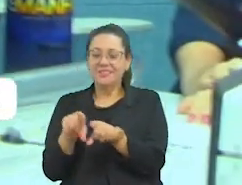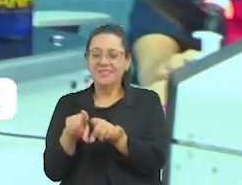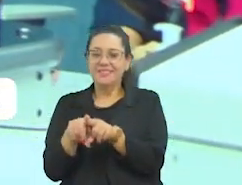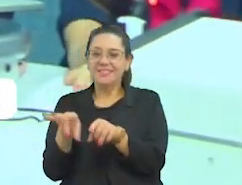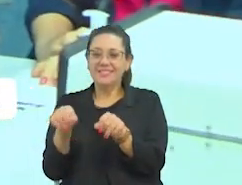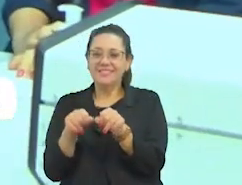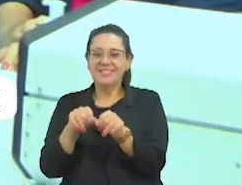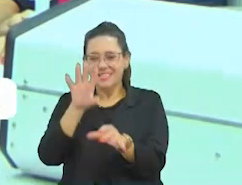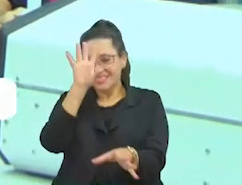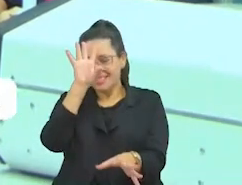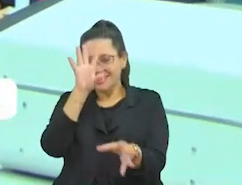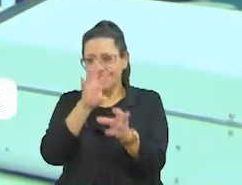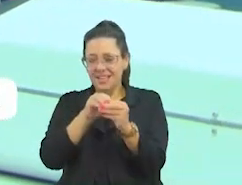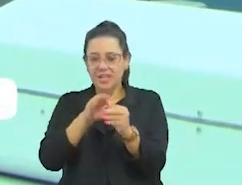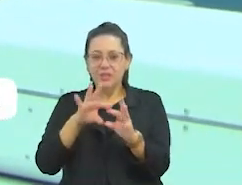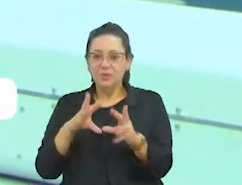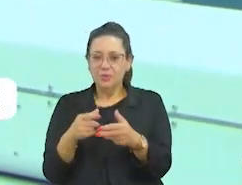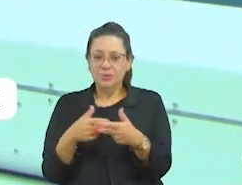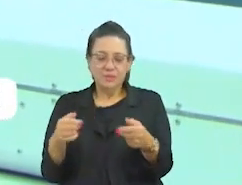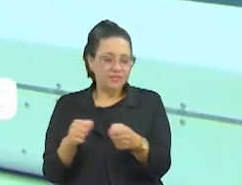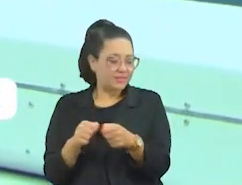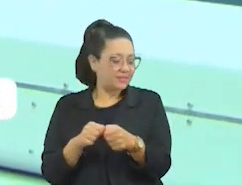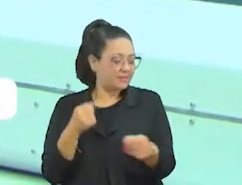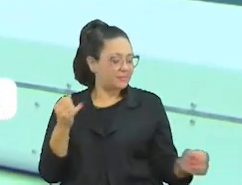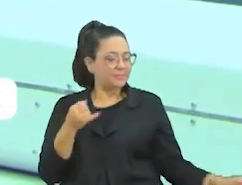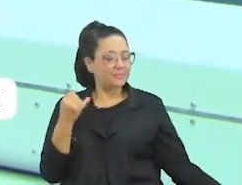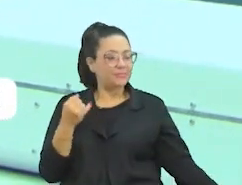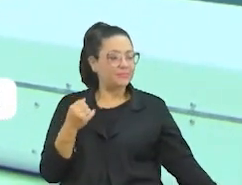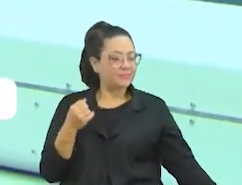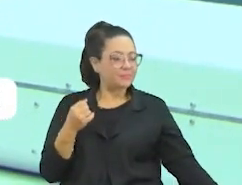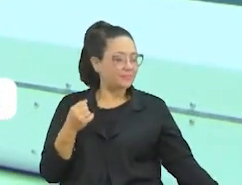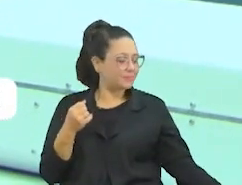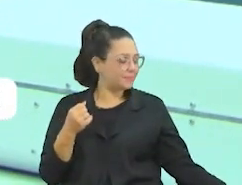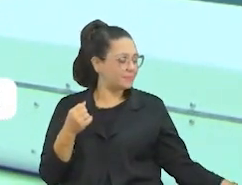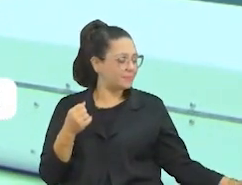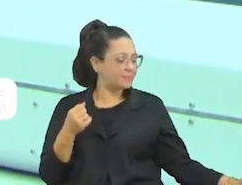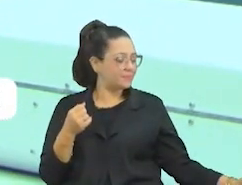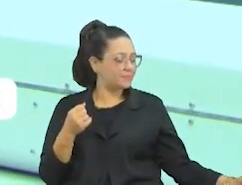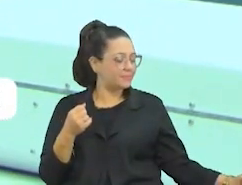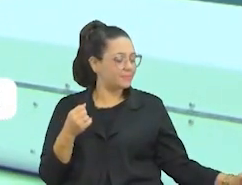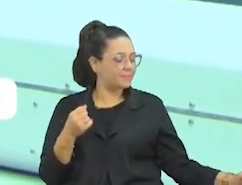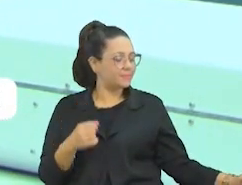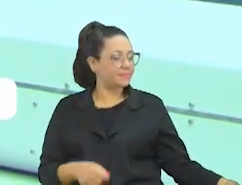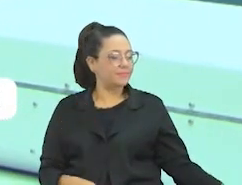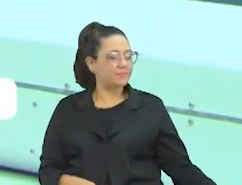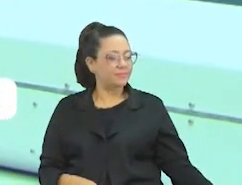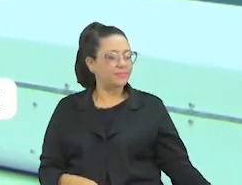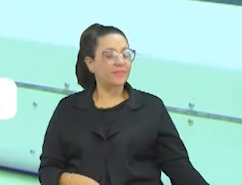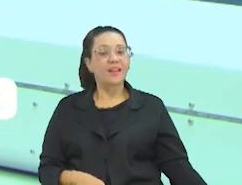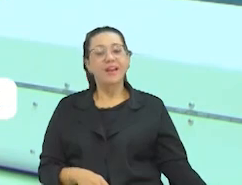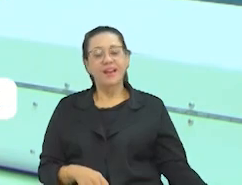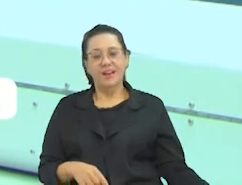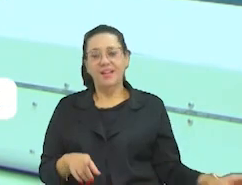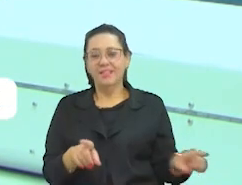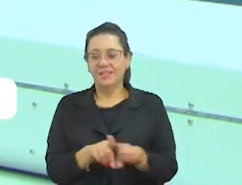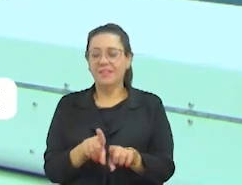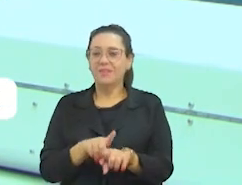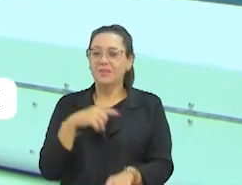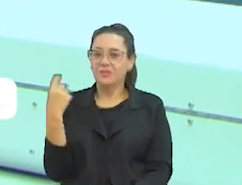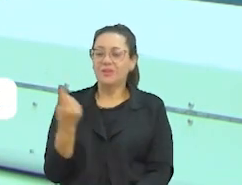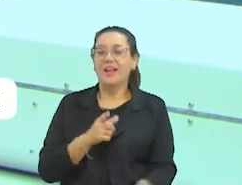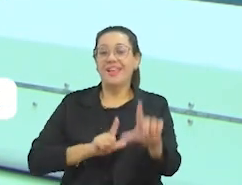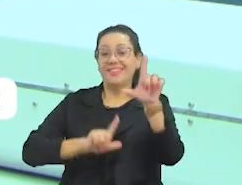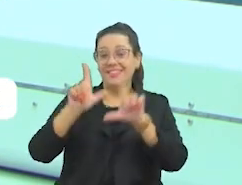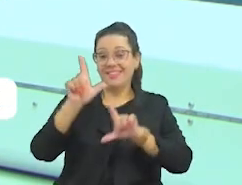a sessão que é ao vivo, todos os dias, às 18 horas, transmitida pela TV